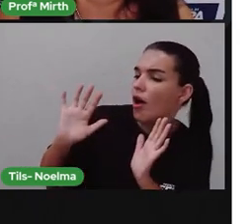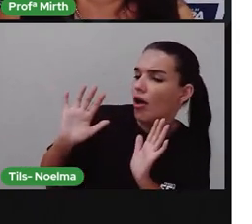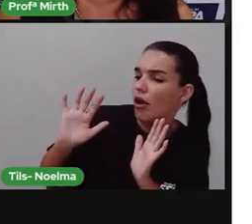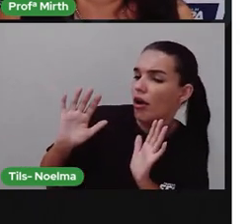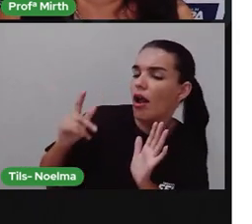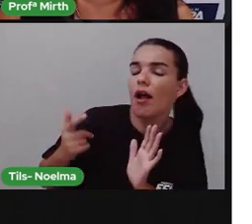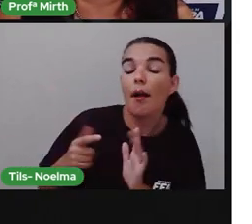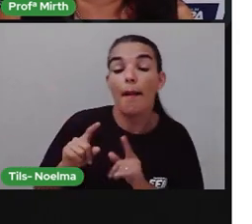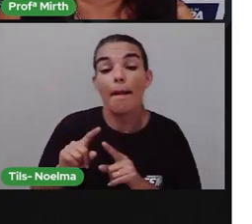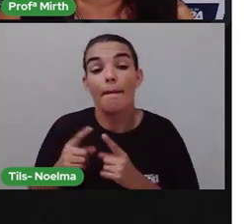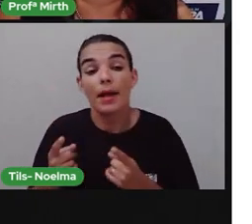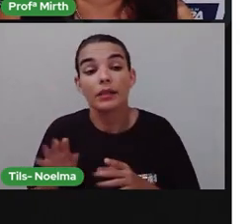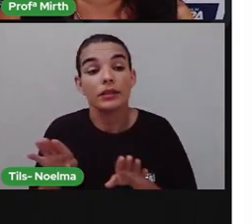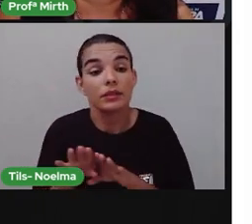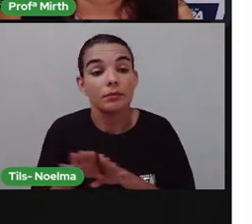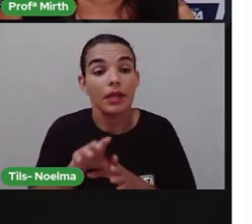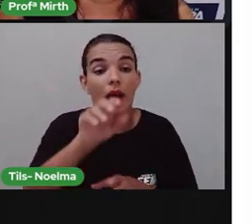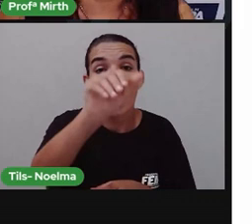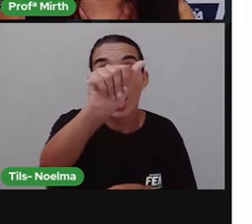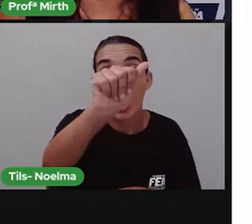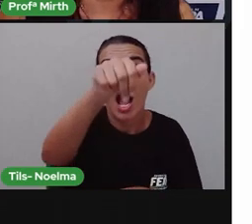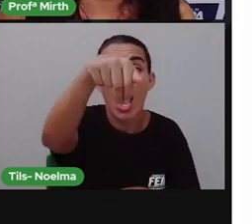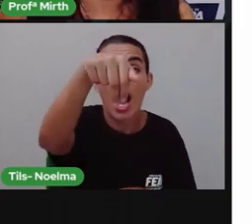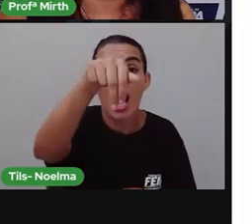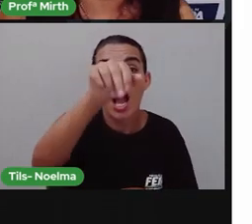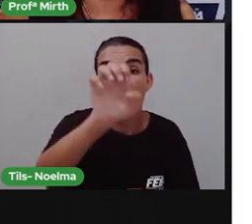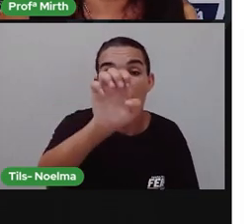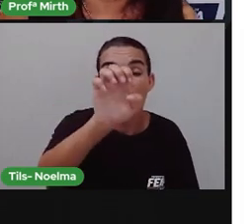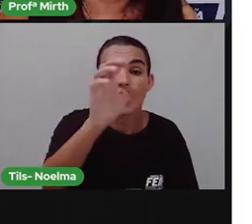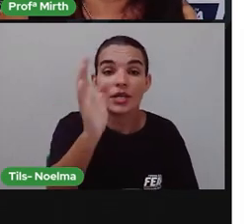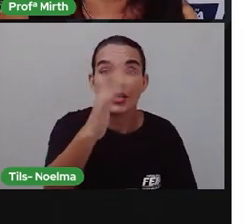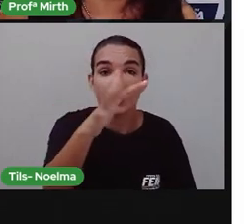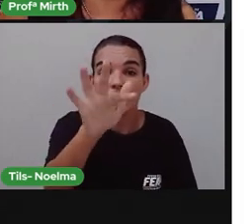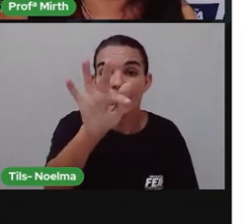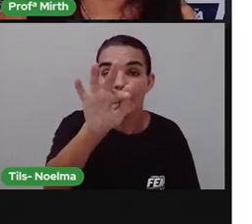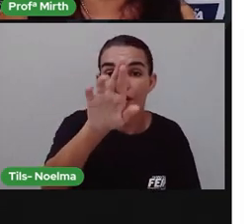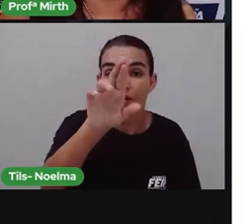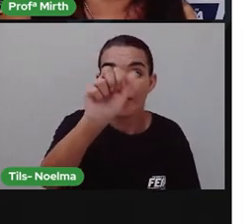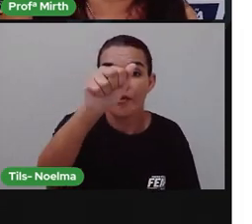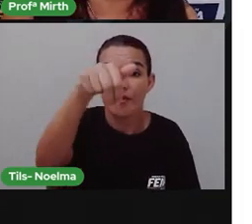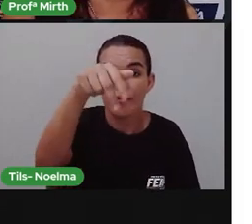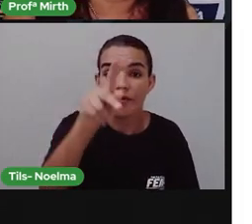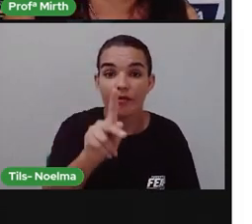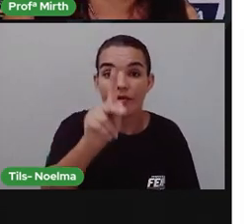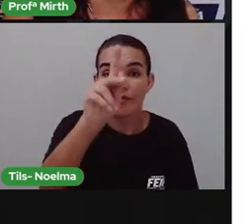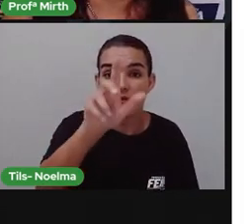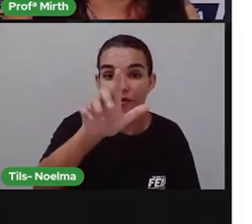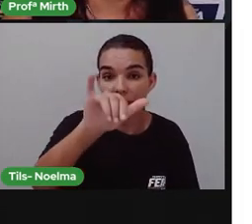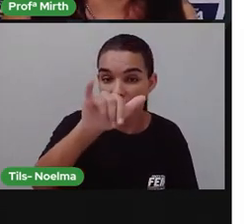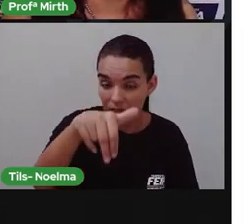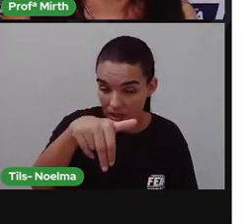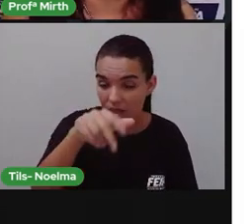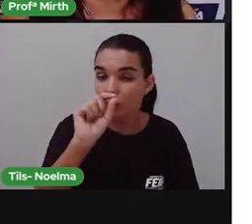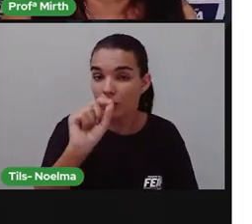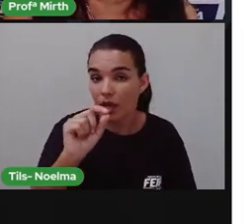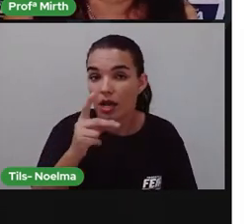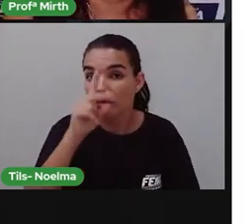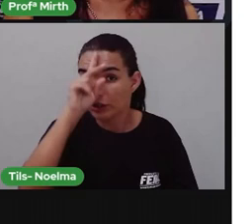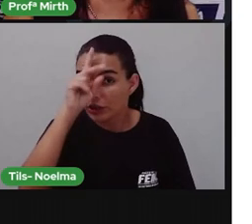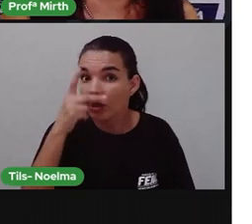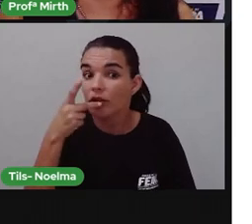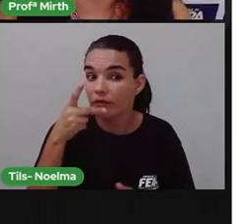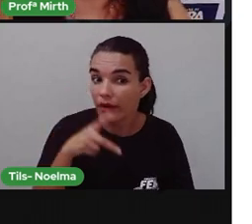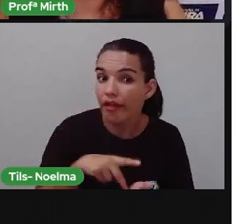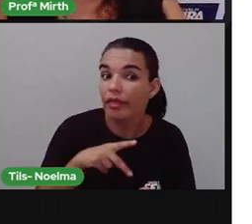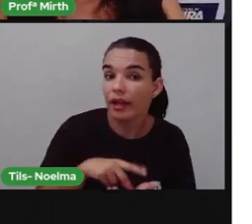O diário de Anne Frank, né? Ela conta a história dela mesmo. Só que no caso de Anne Frank, é uma história real.